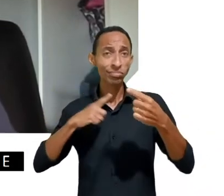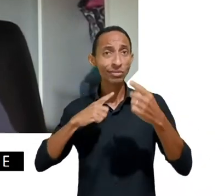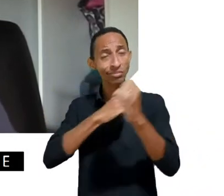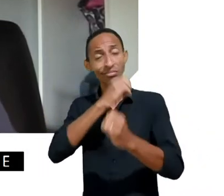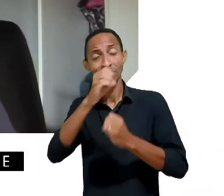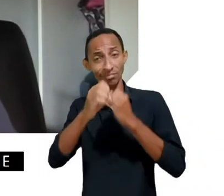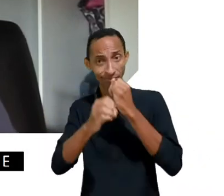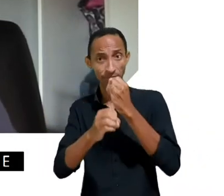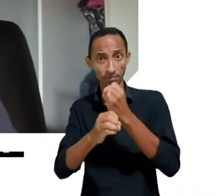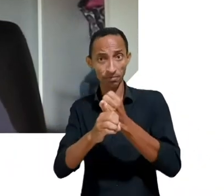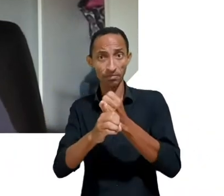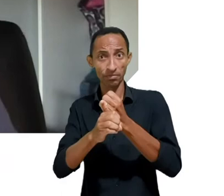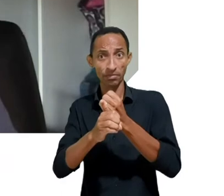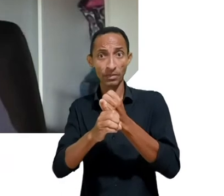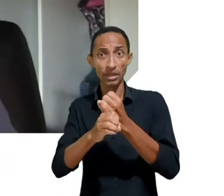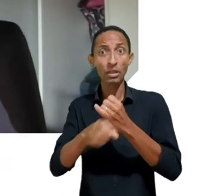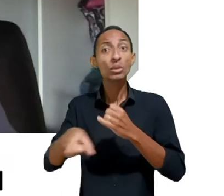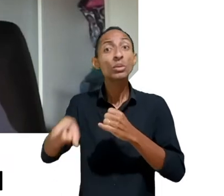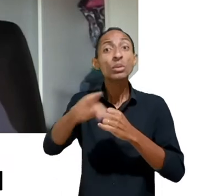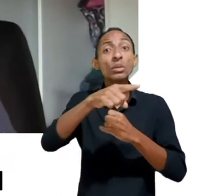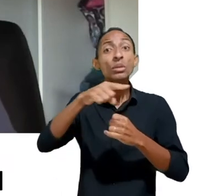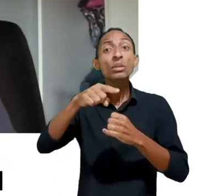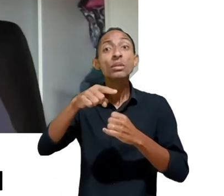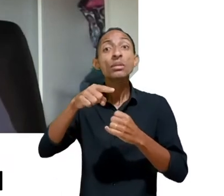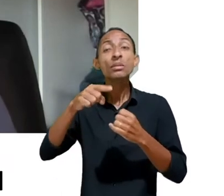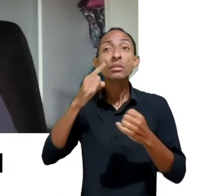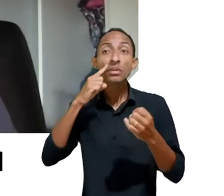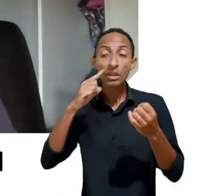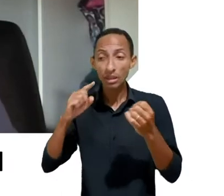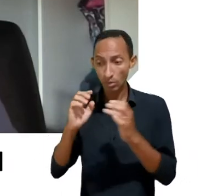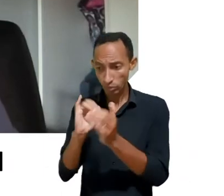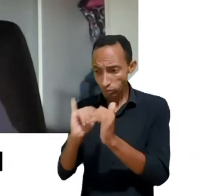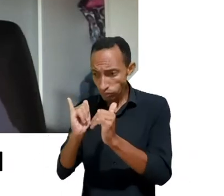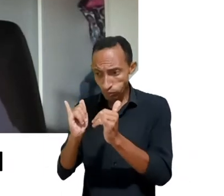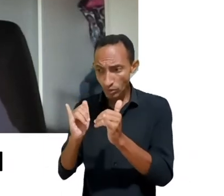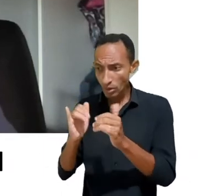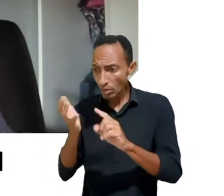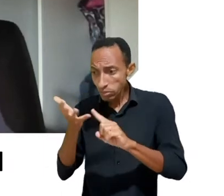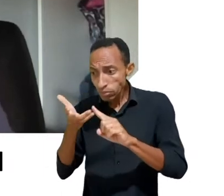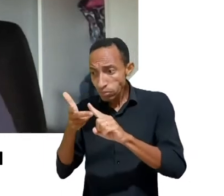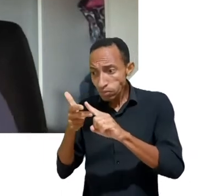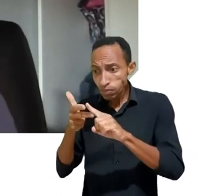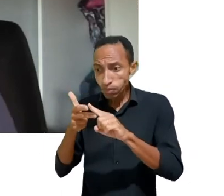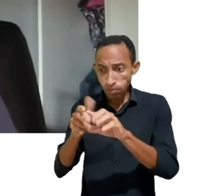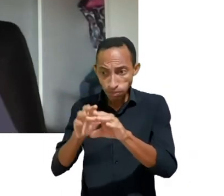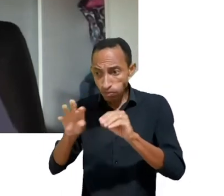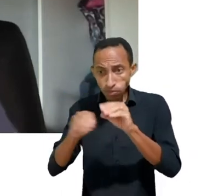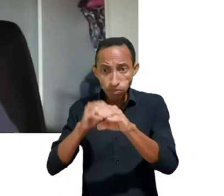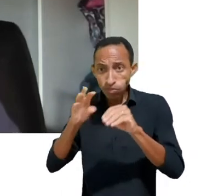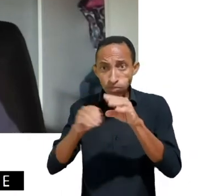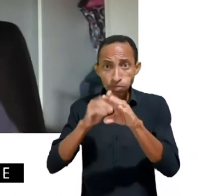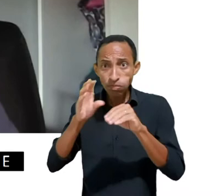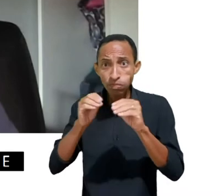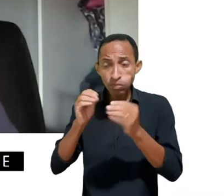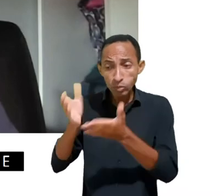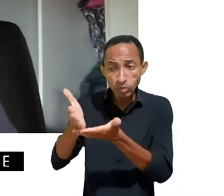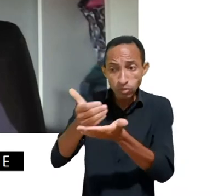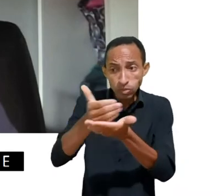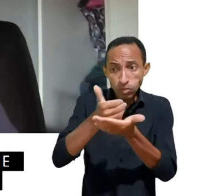a gente está falando de coleta de dados de crianças e coleta de dados de todo mundo para todo mundo ter as suas idades